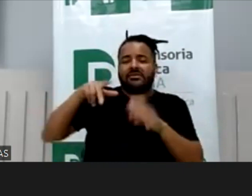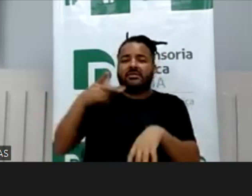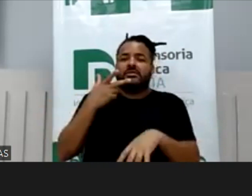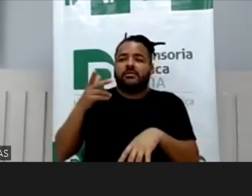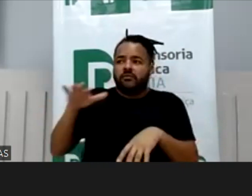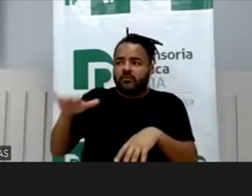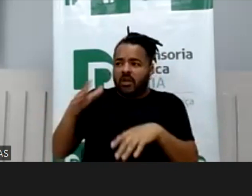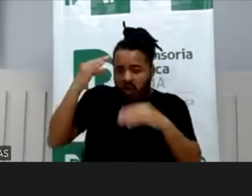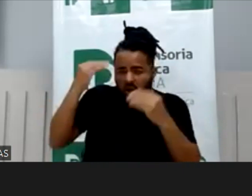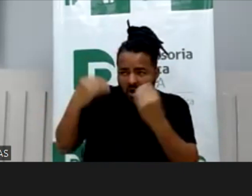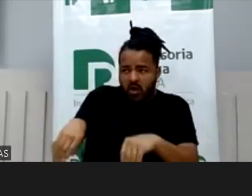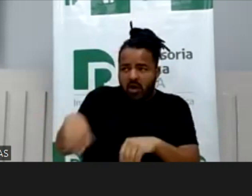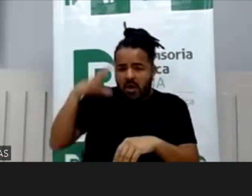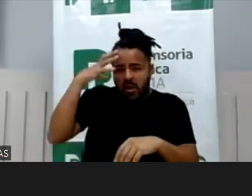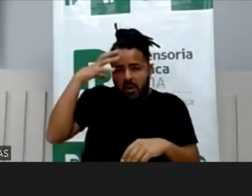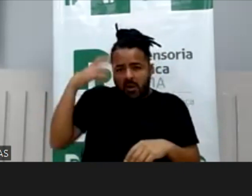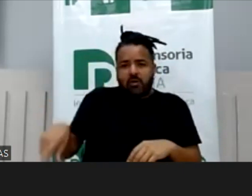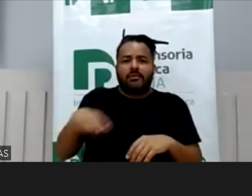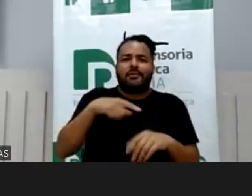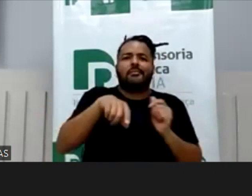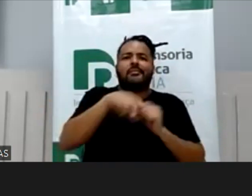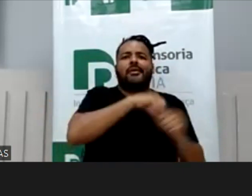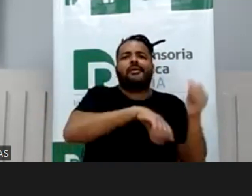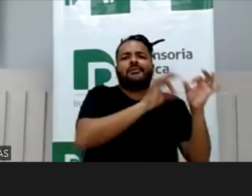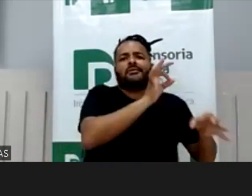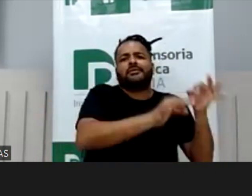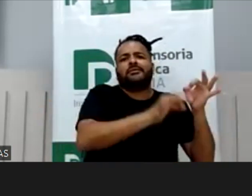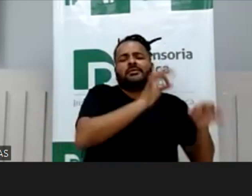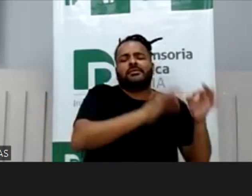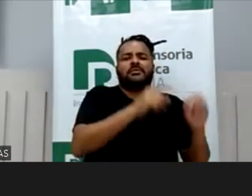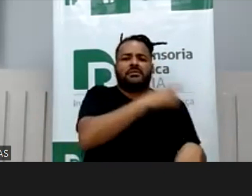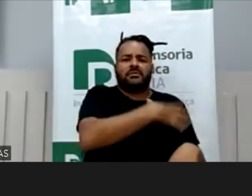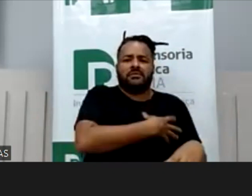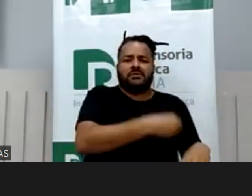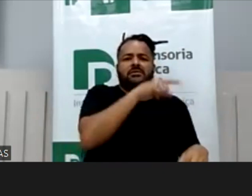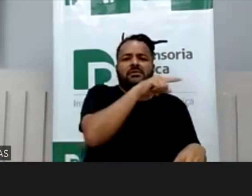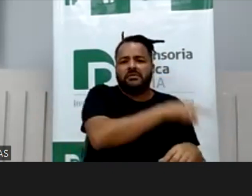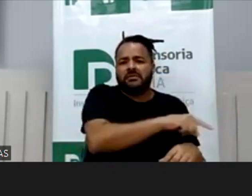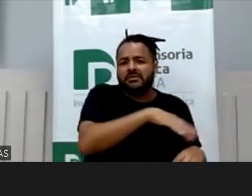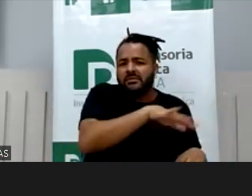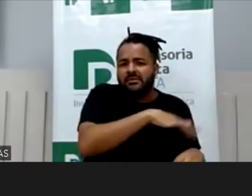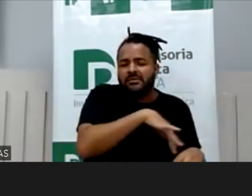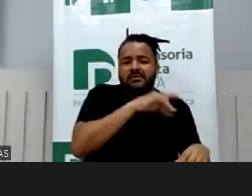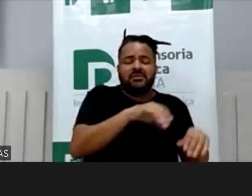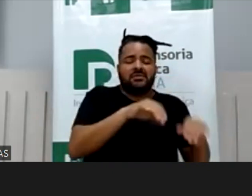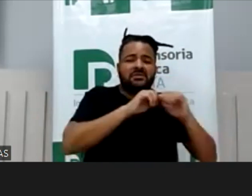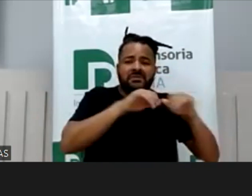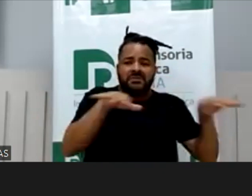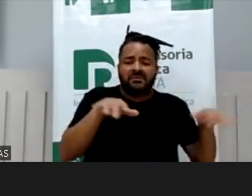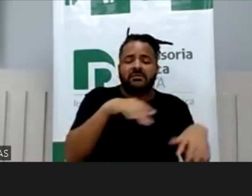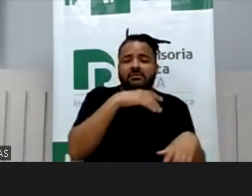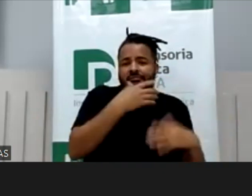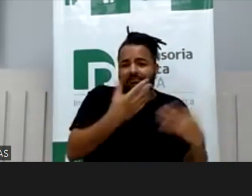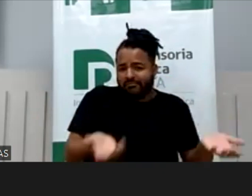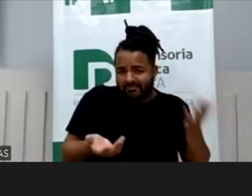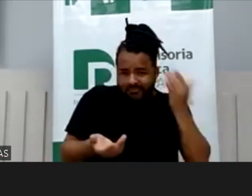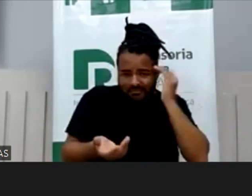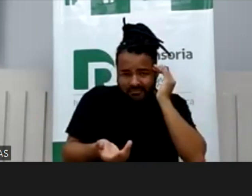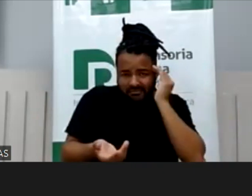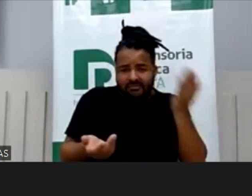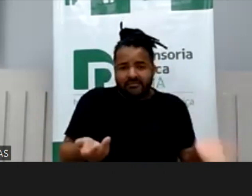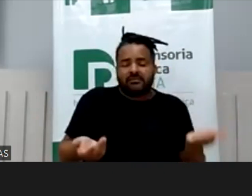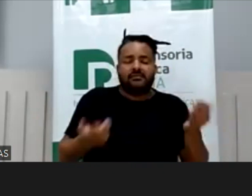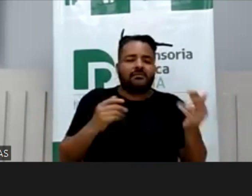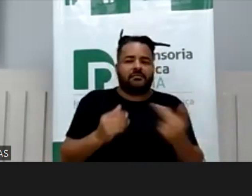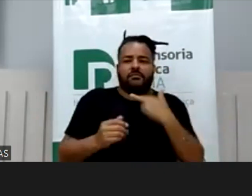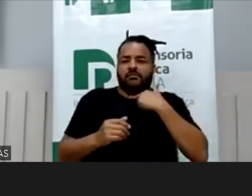eu conheço gente da área jurídica que faz charity em comercial com os filhos. Entende? Então, é aquela coisa, a gente